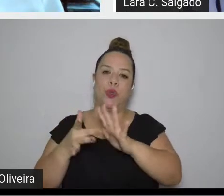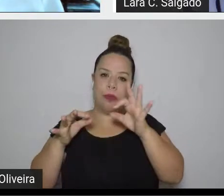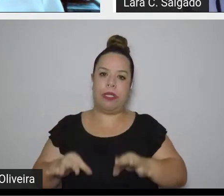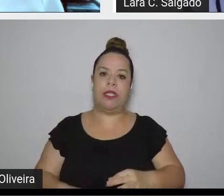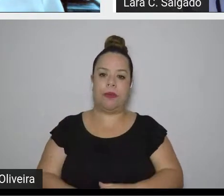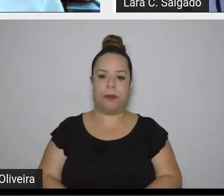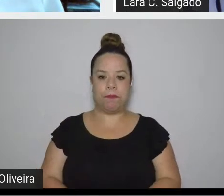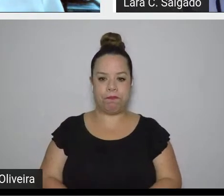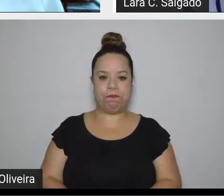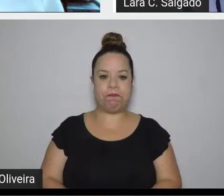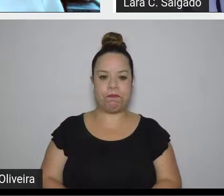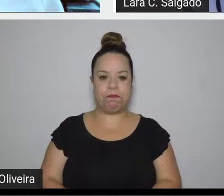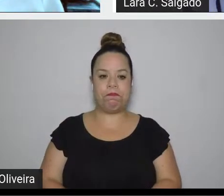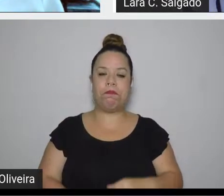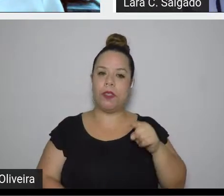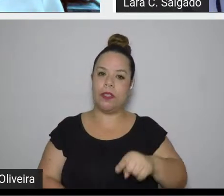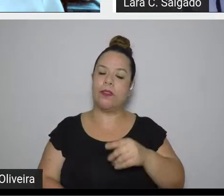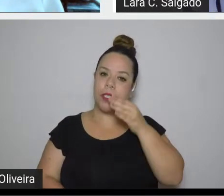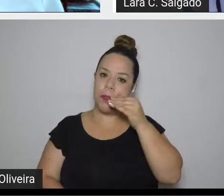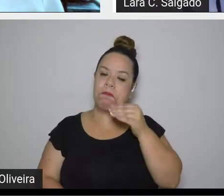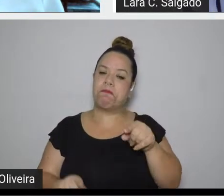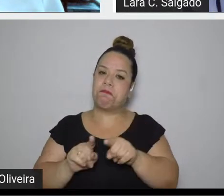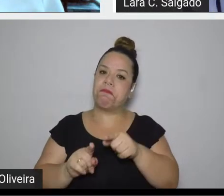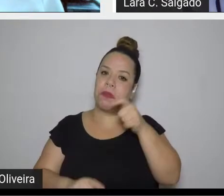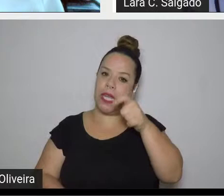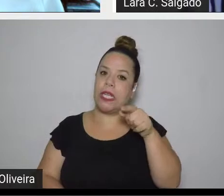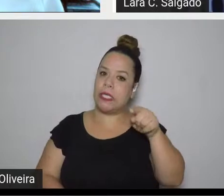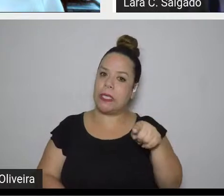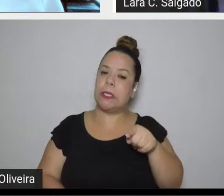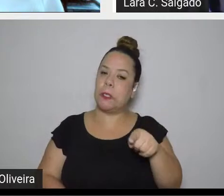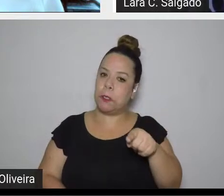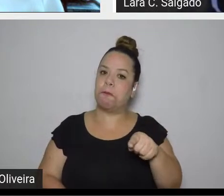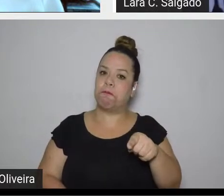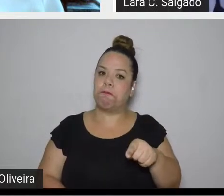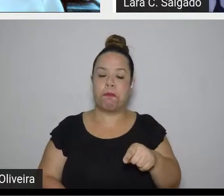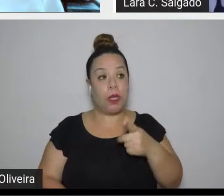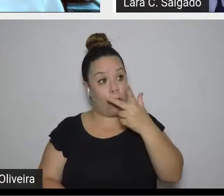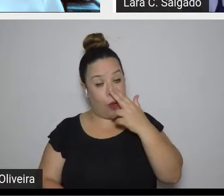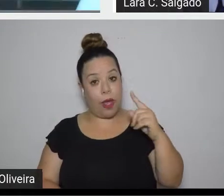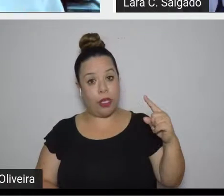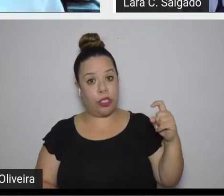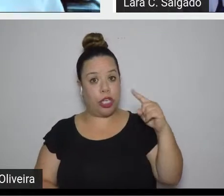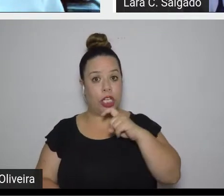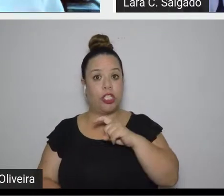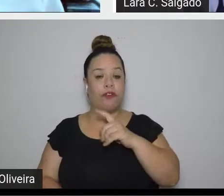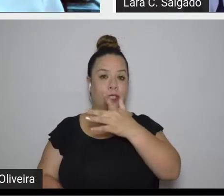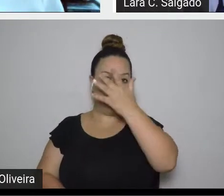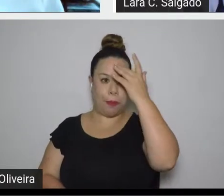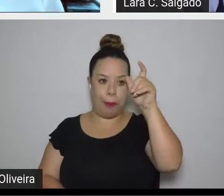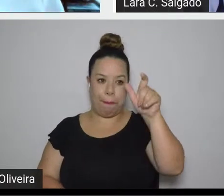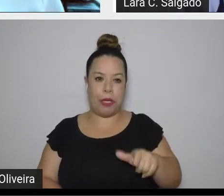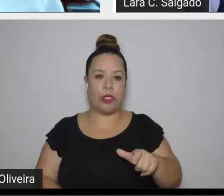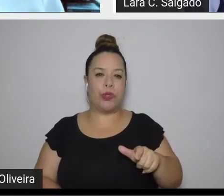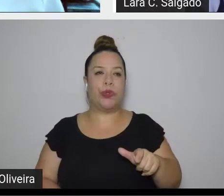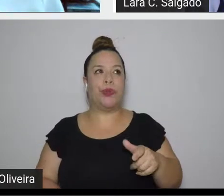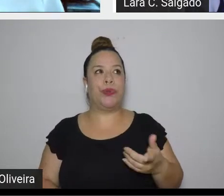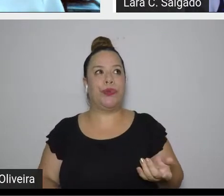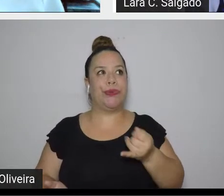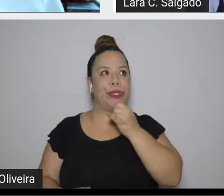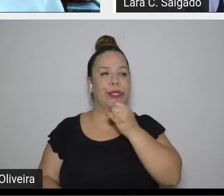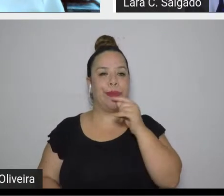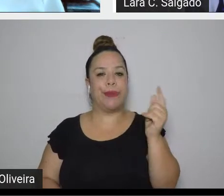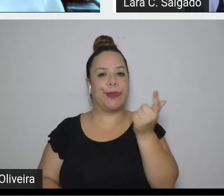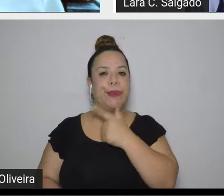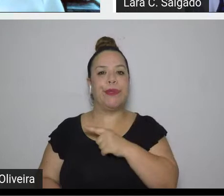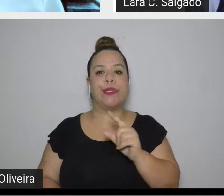E isso é muito curioso, mas eu acho que é muito difícil alguém conseguir a grandeza